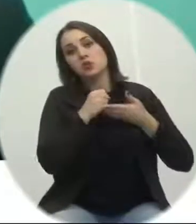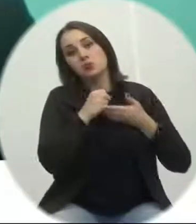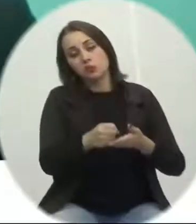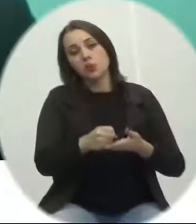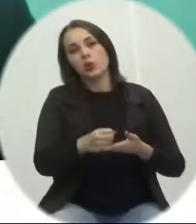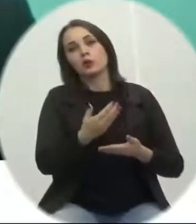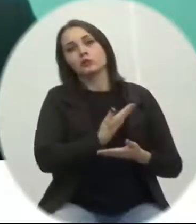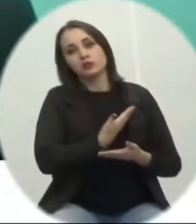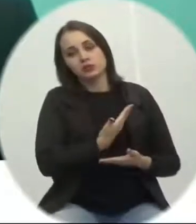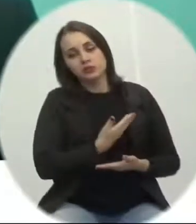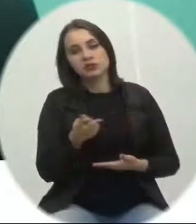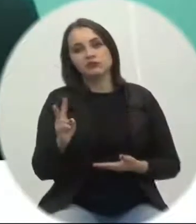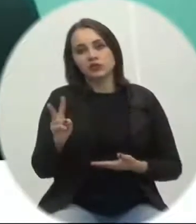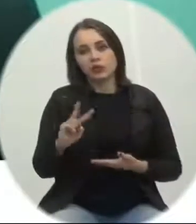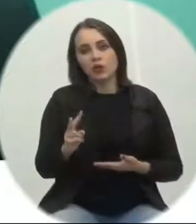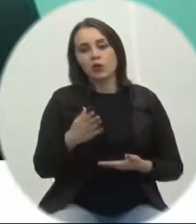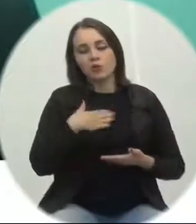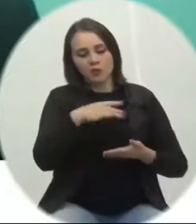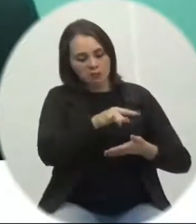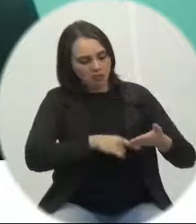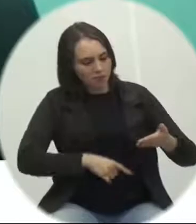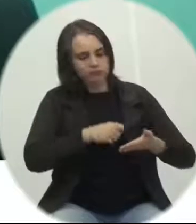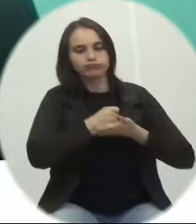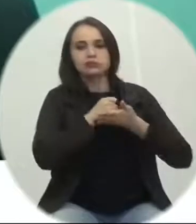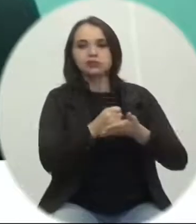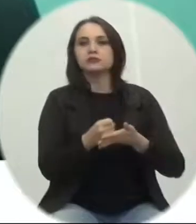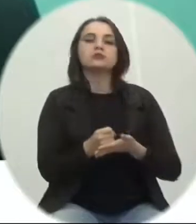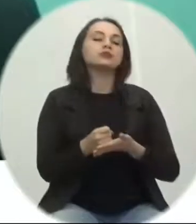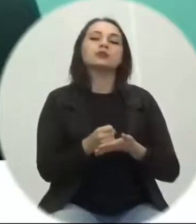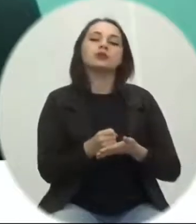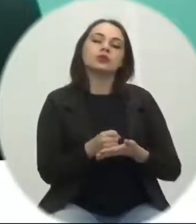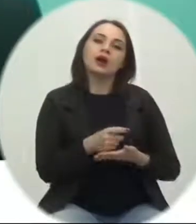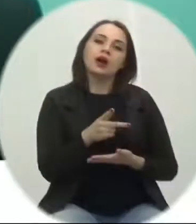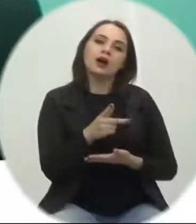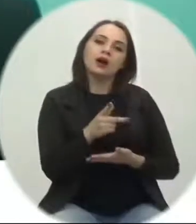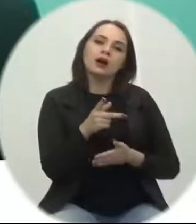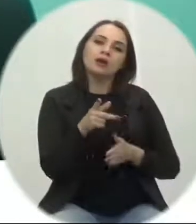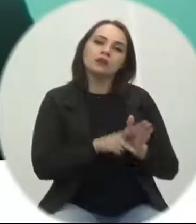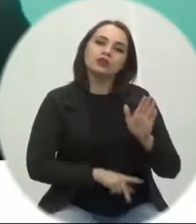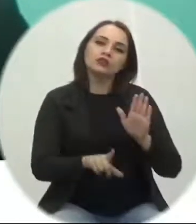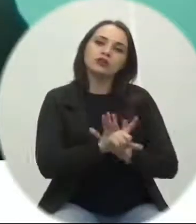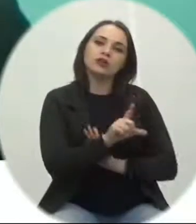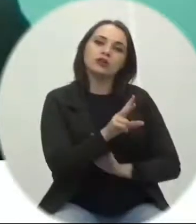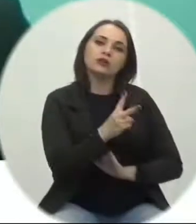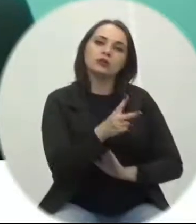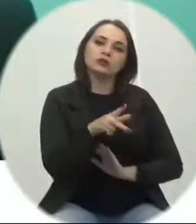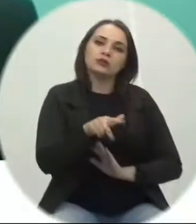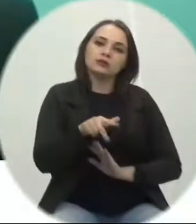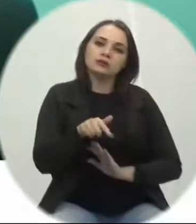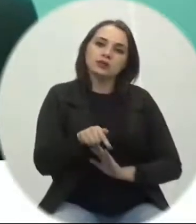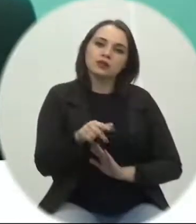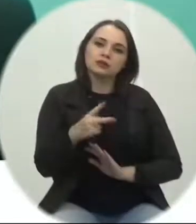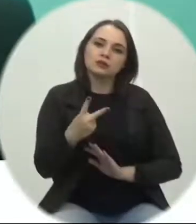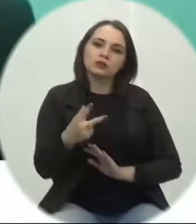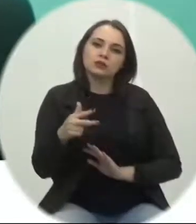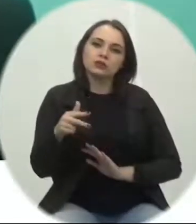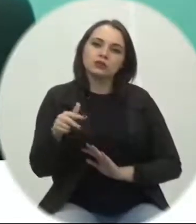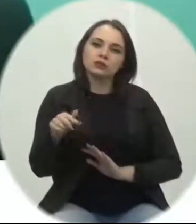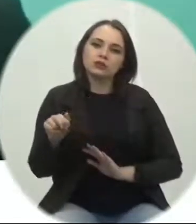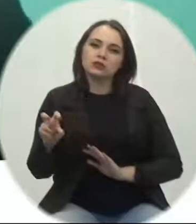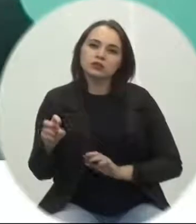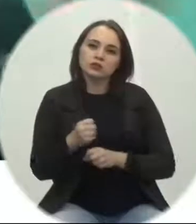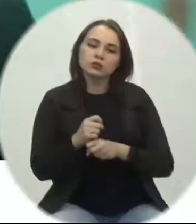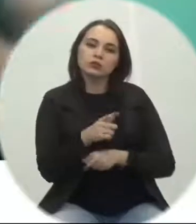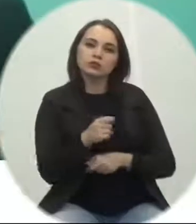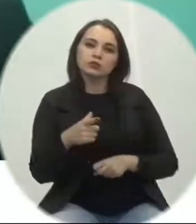nobres colegas a essa moção de apoio ao PL 2735 2020 do deputado Ricardo Guidi que é